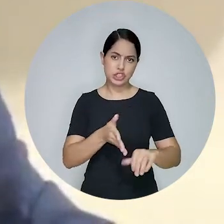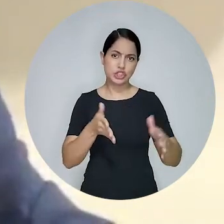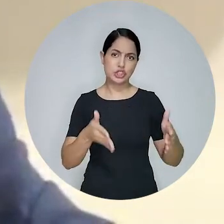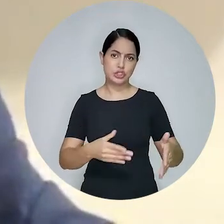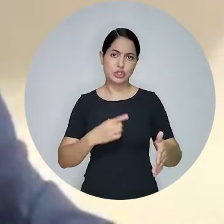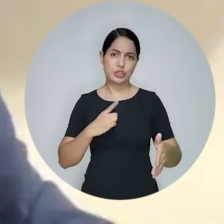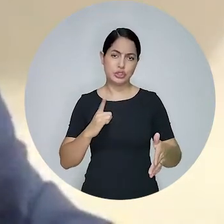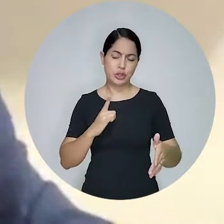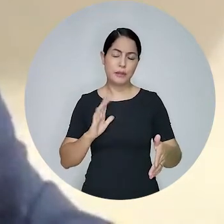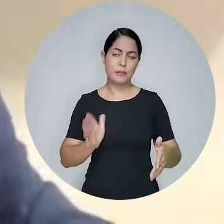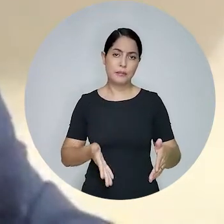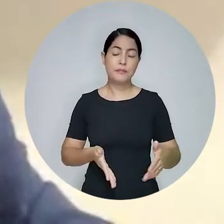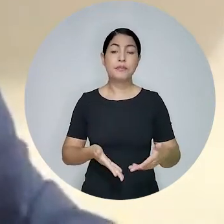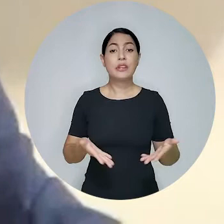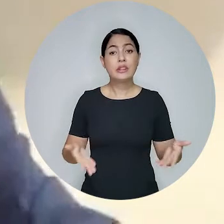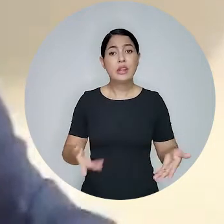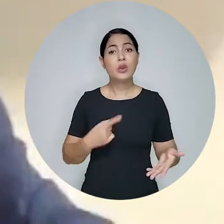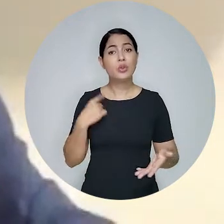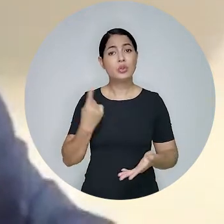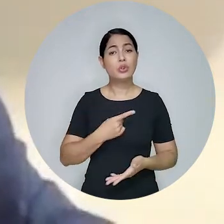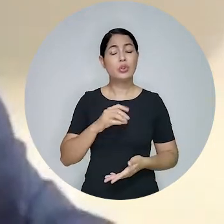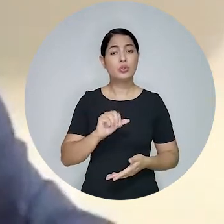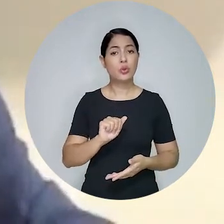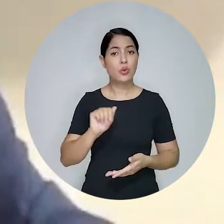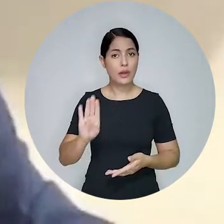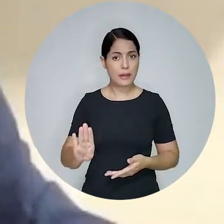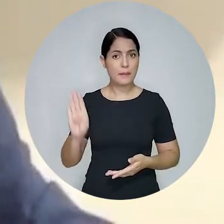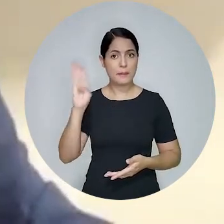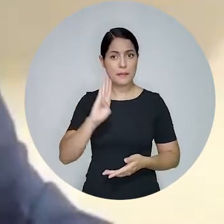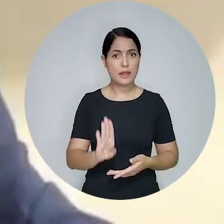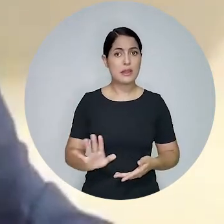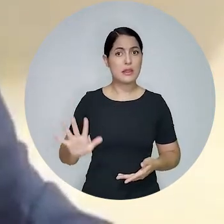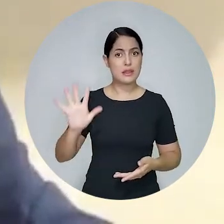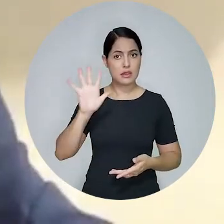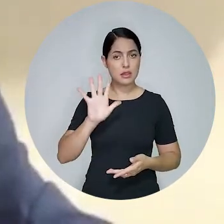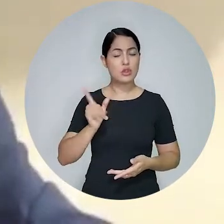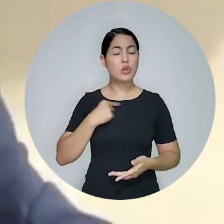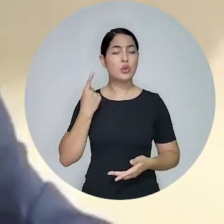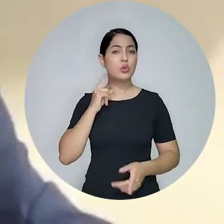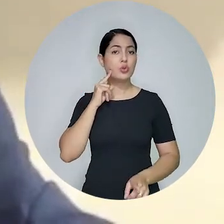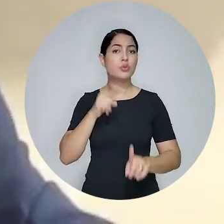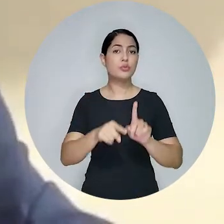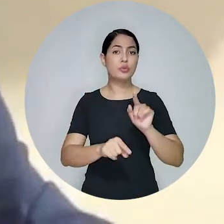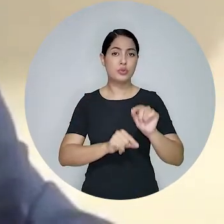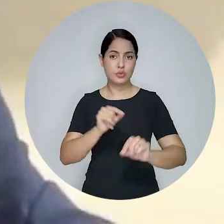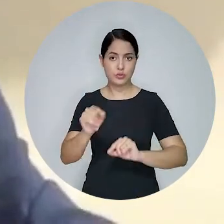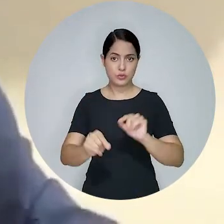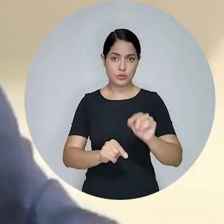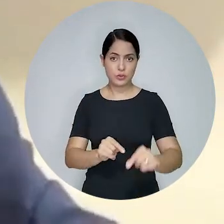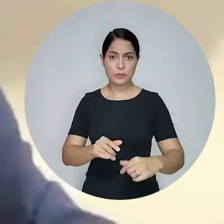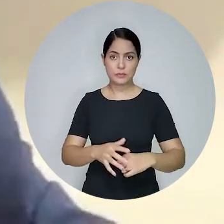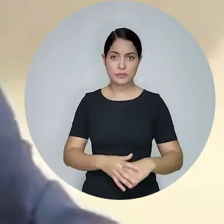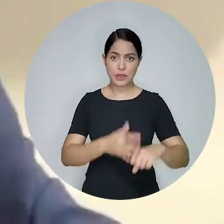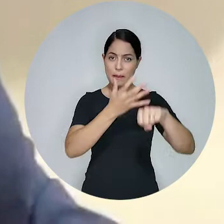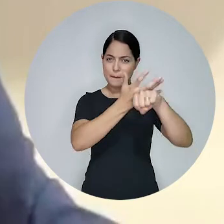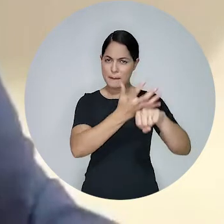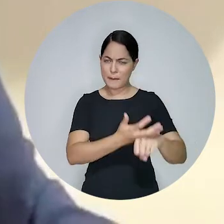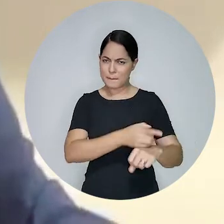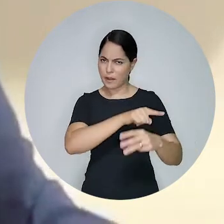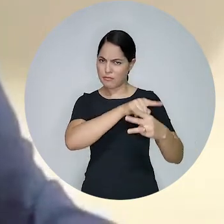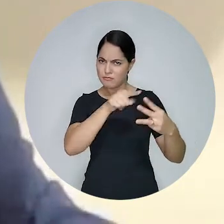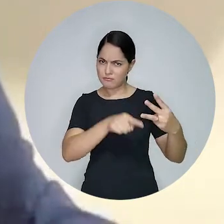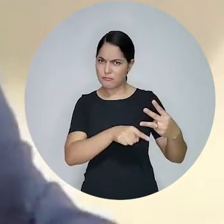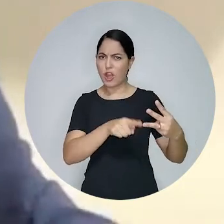o entendimento e a preocupação do exame de ordem, muito pelo contrário, da própria OAB Nacional, muito pelo contrário, é justamente fortalecer os